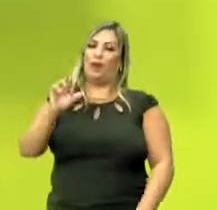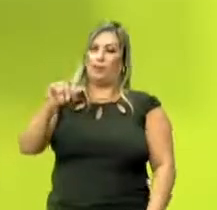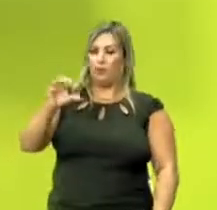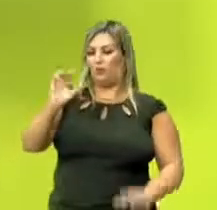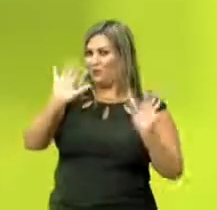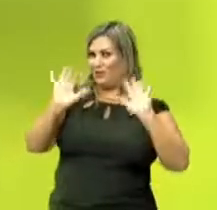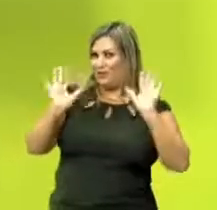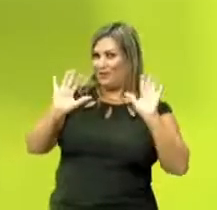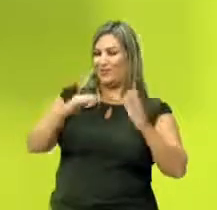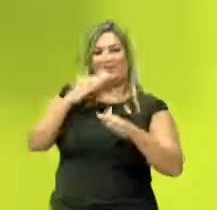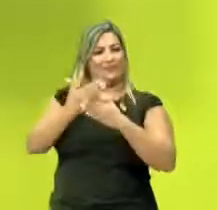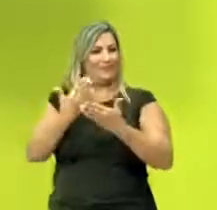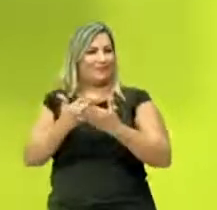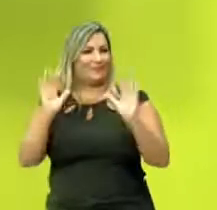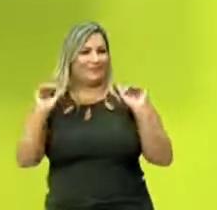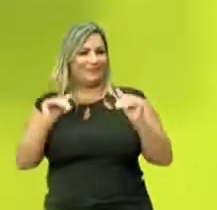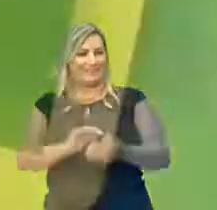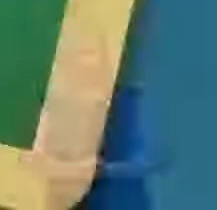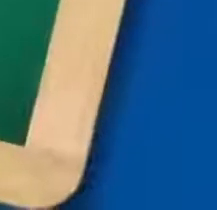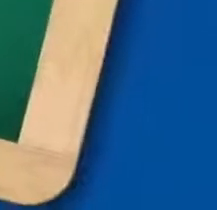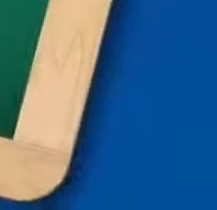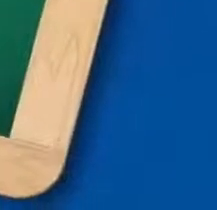Tchau para vocês e até a próxima.